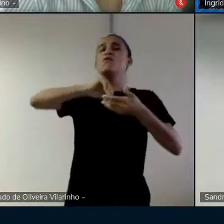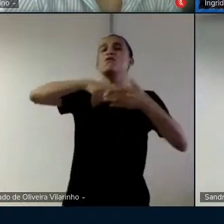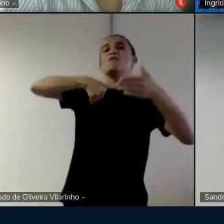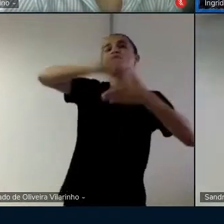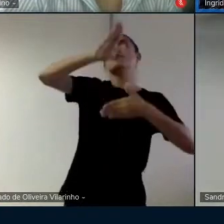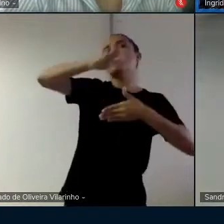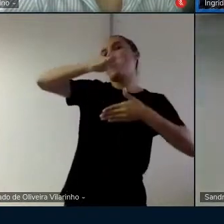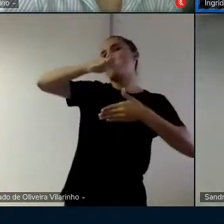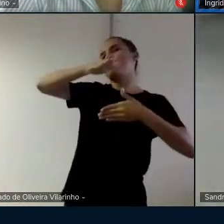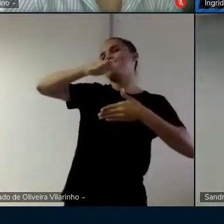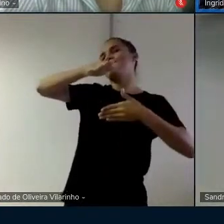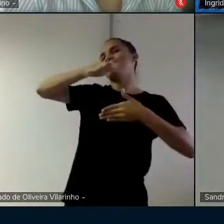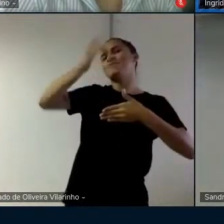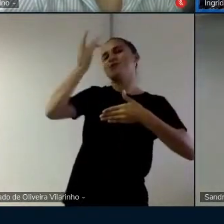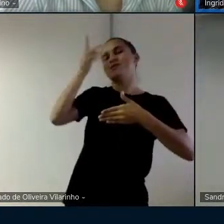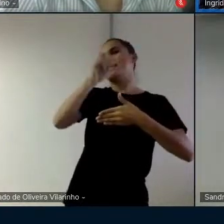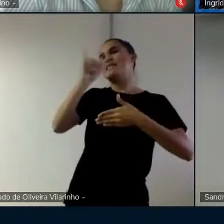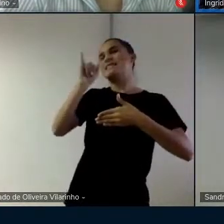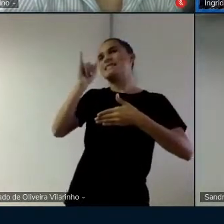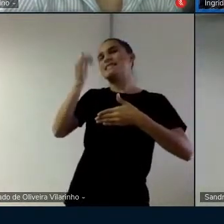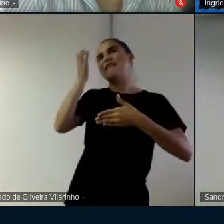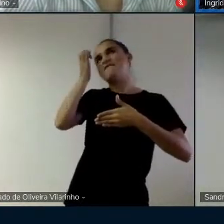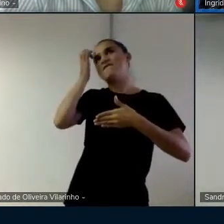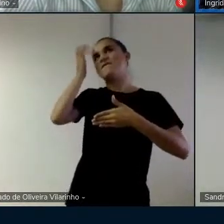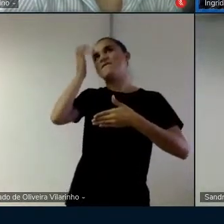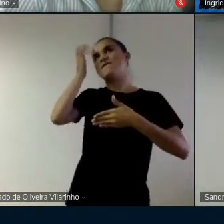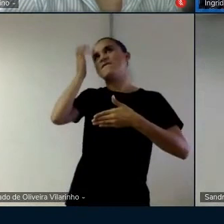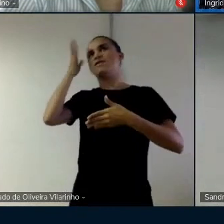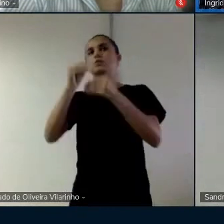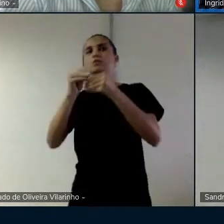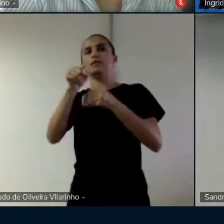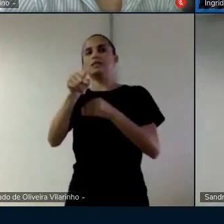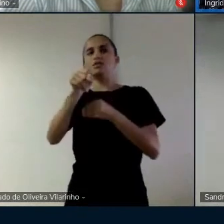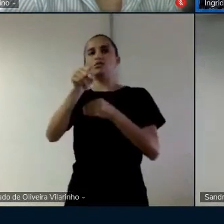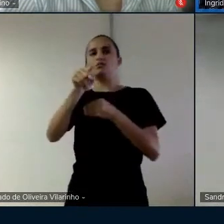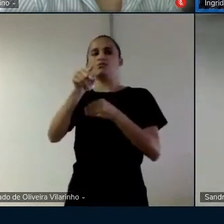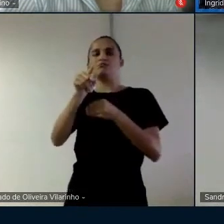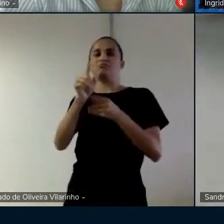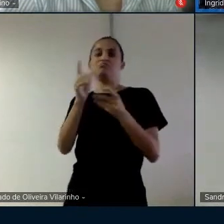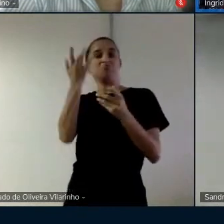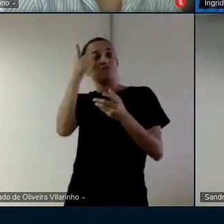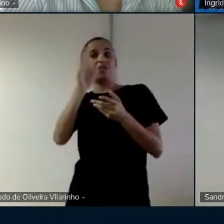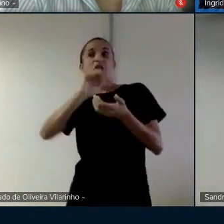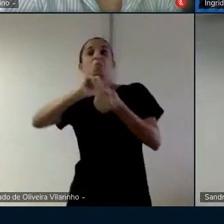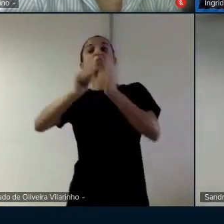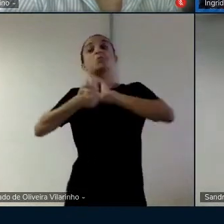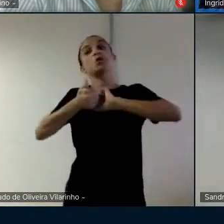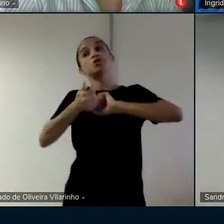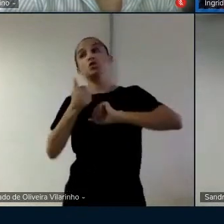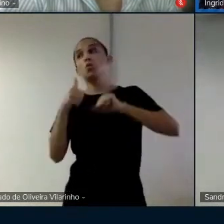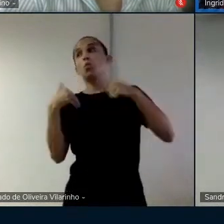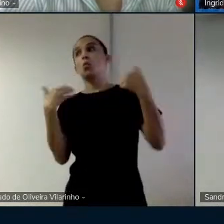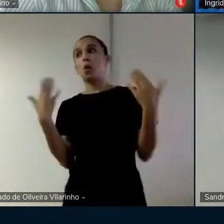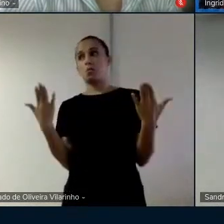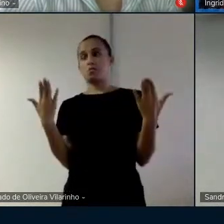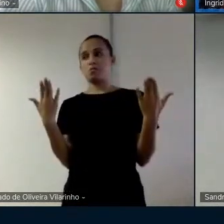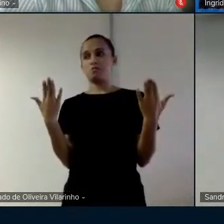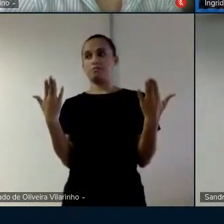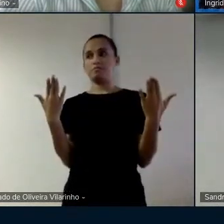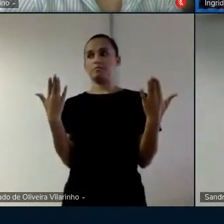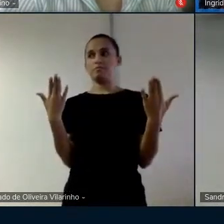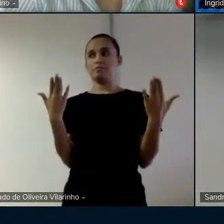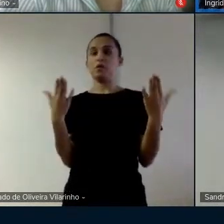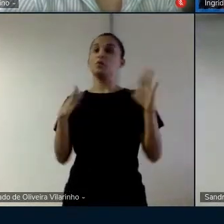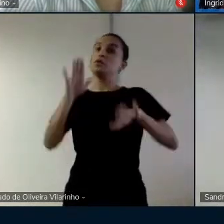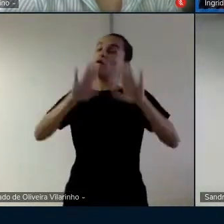chutando uma bola fosse mais visível para jogar ou mesmo um outro tipo de jogo aí é questão de procurar os ícones que